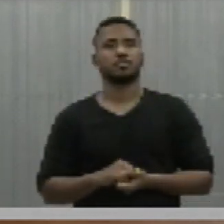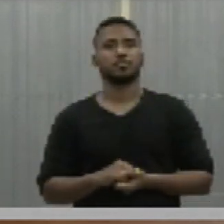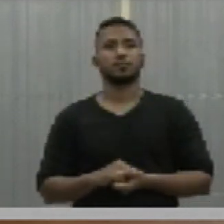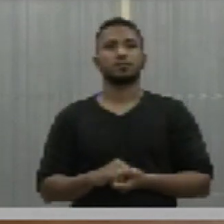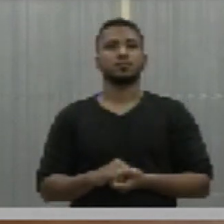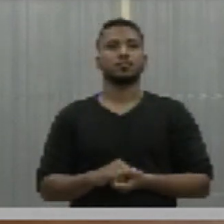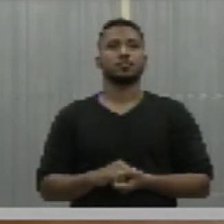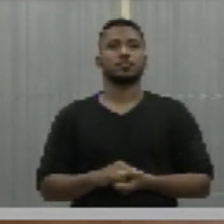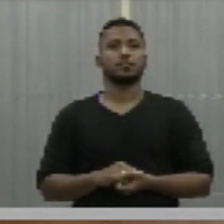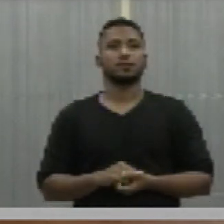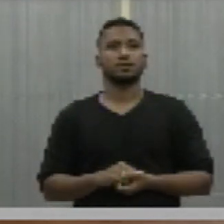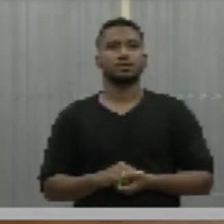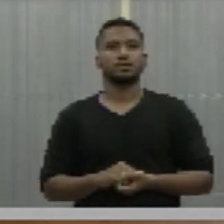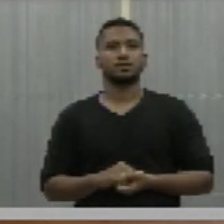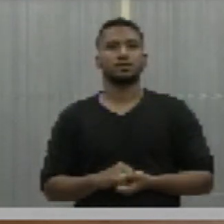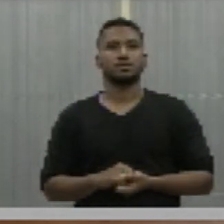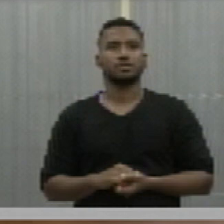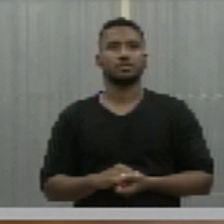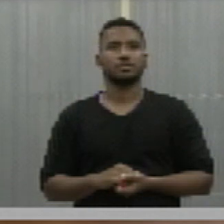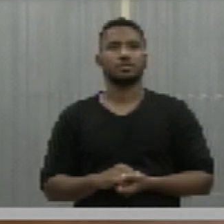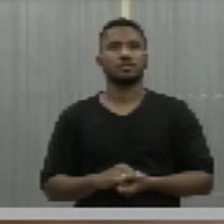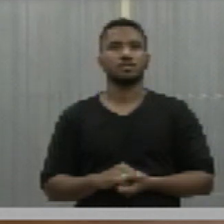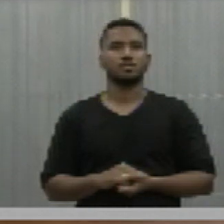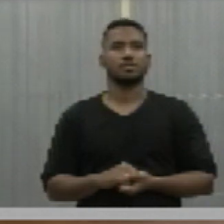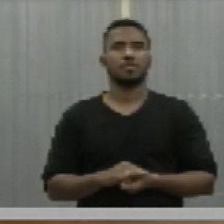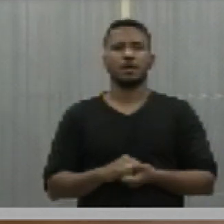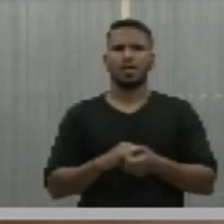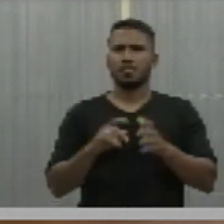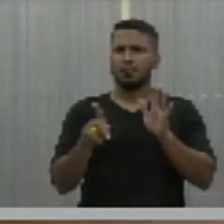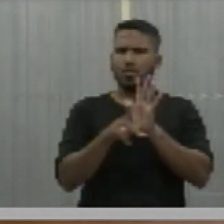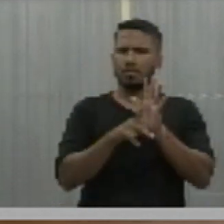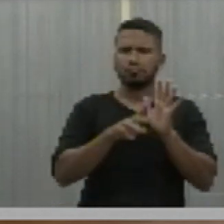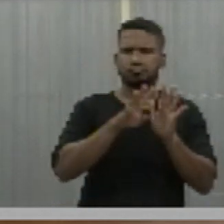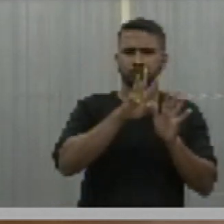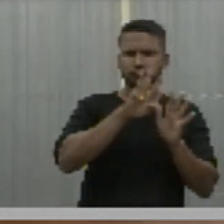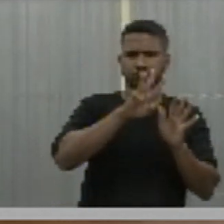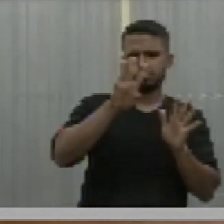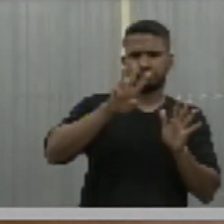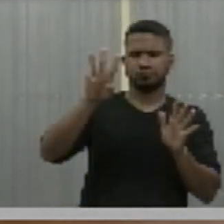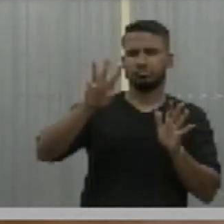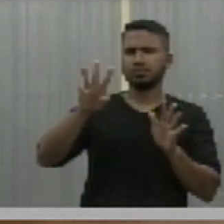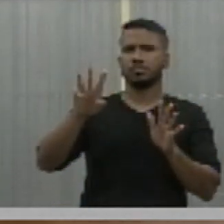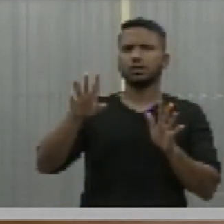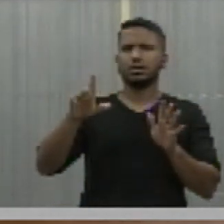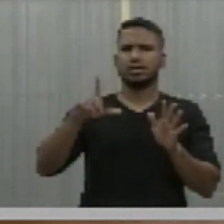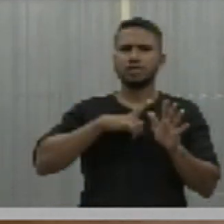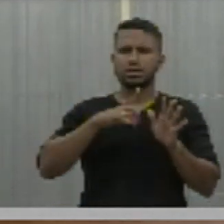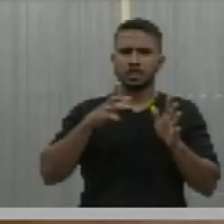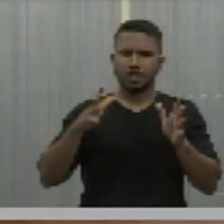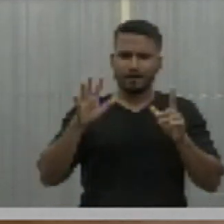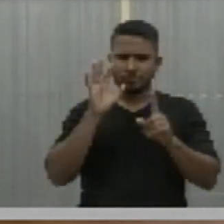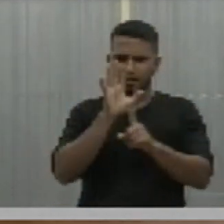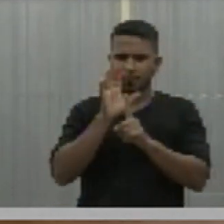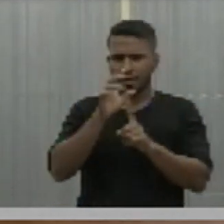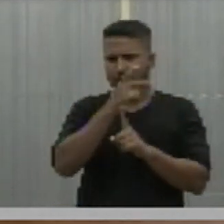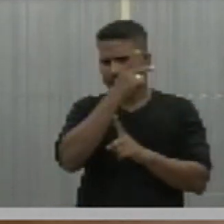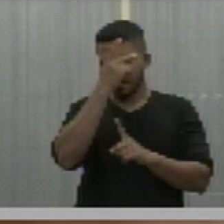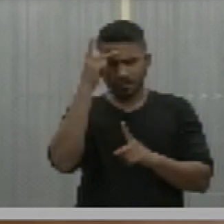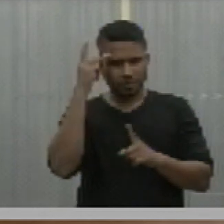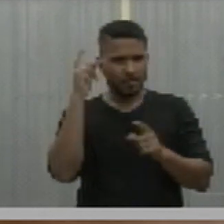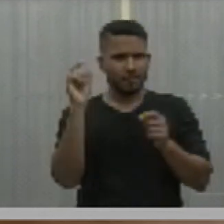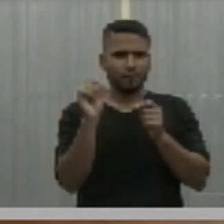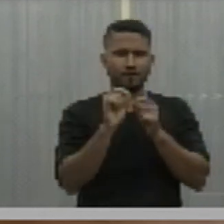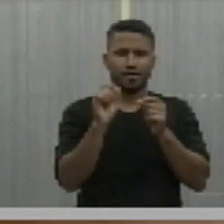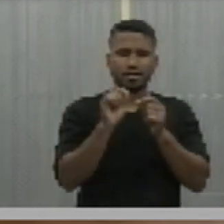Só já concluindo, são sites, são canais que estimulam as pessoas a